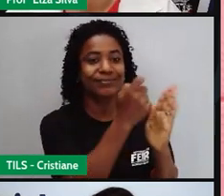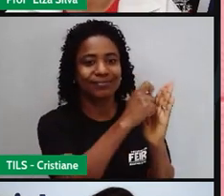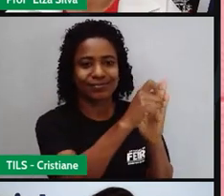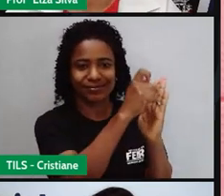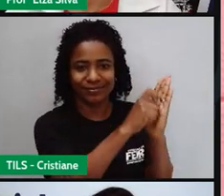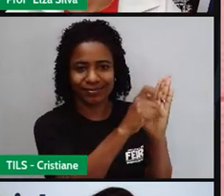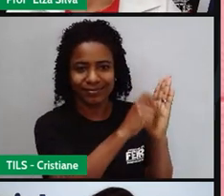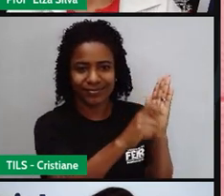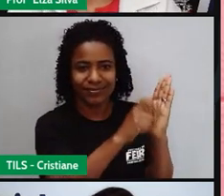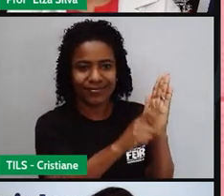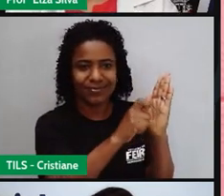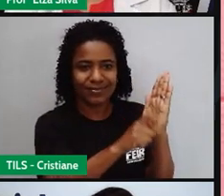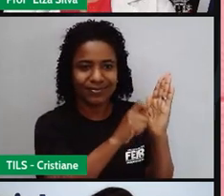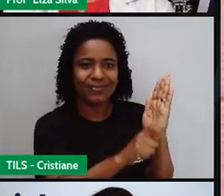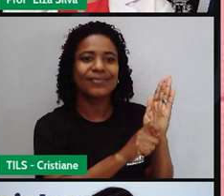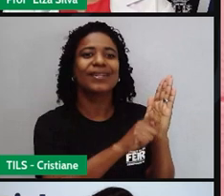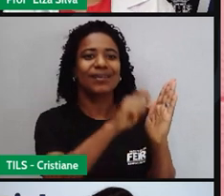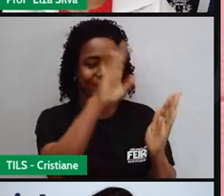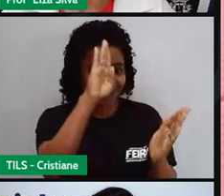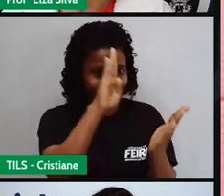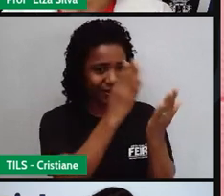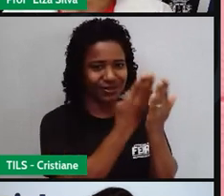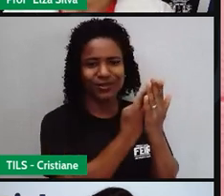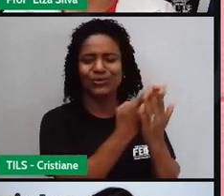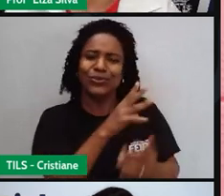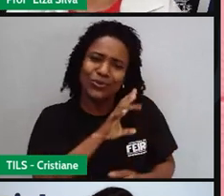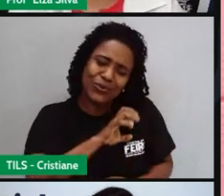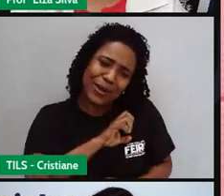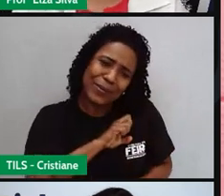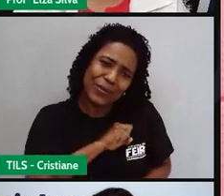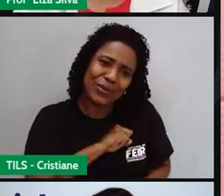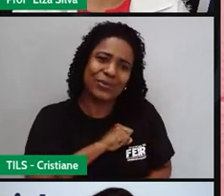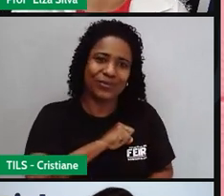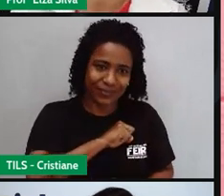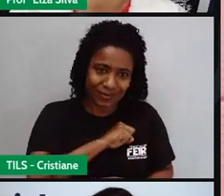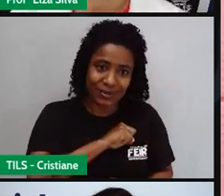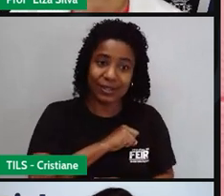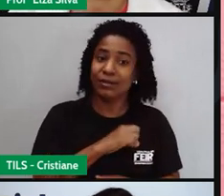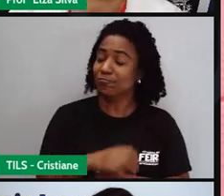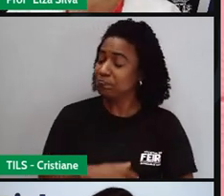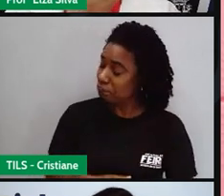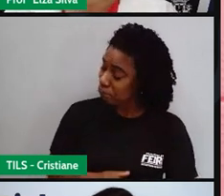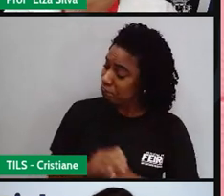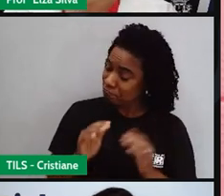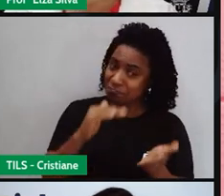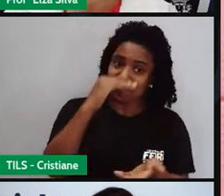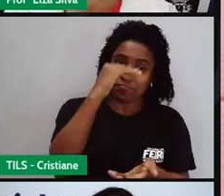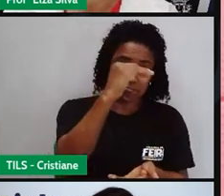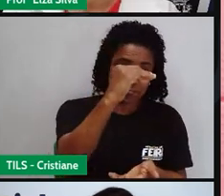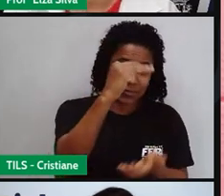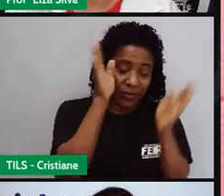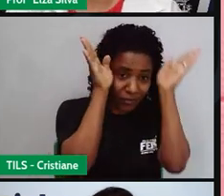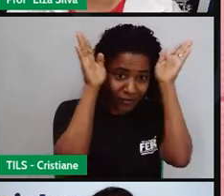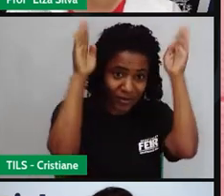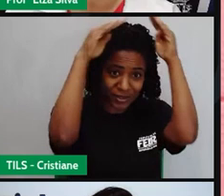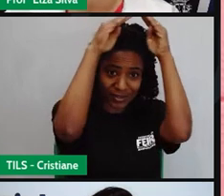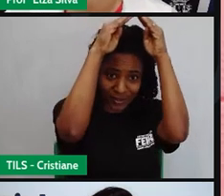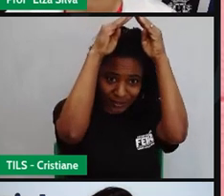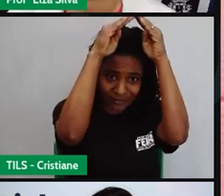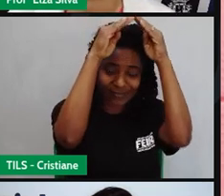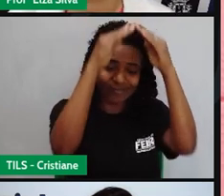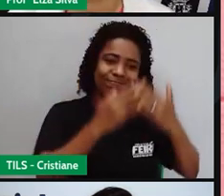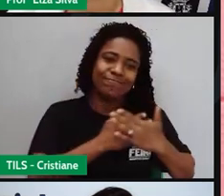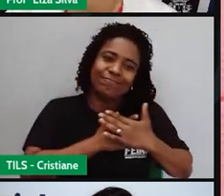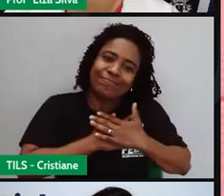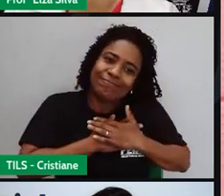que eles acreditavam no amor. E São Valentim ficou muito comovido com isso, não é? Ele também